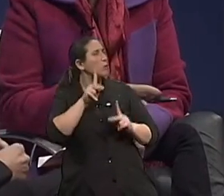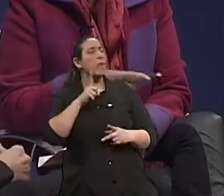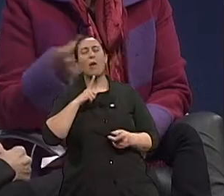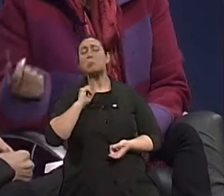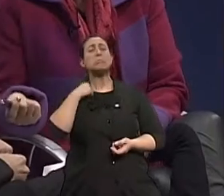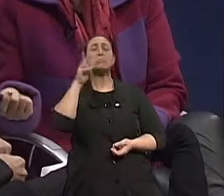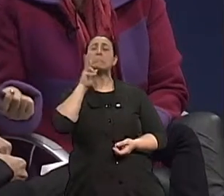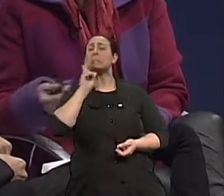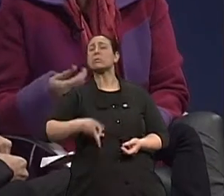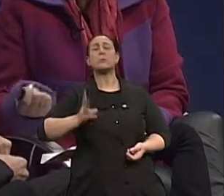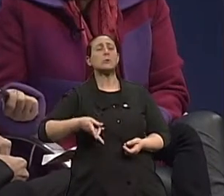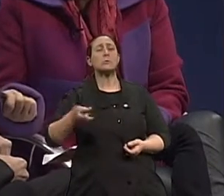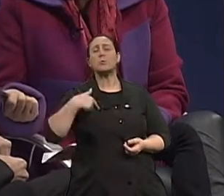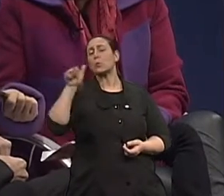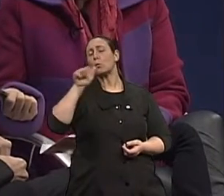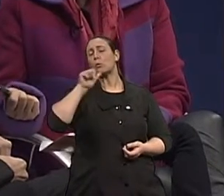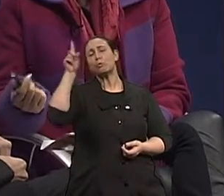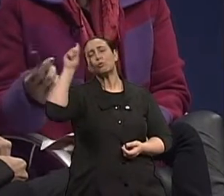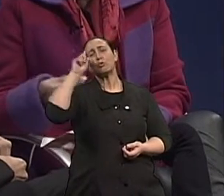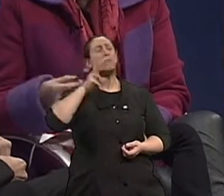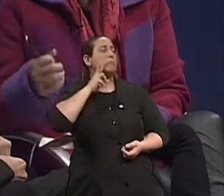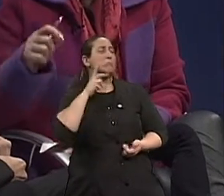pequeno e sempre, todos os dias.